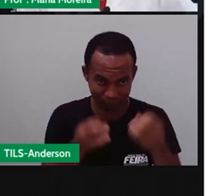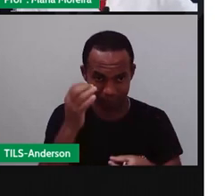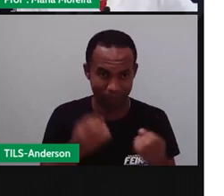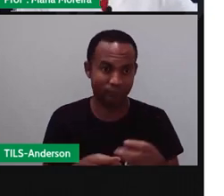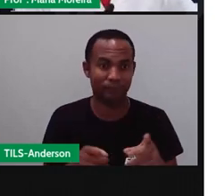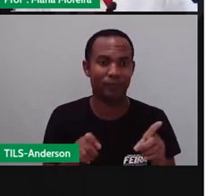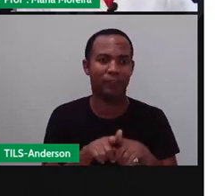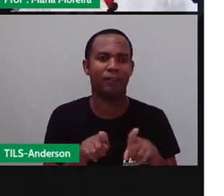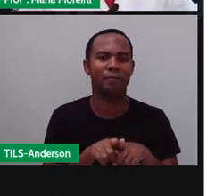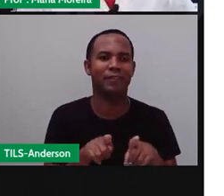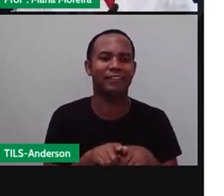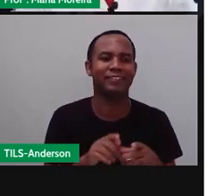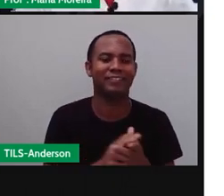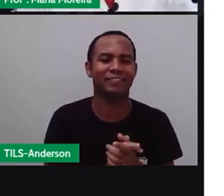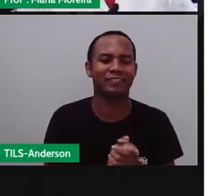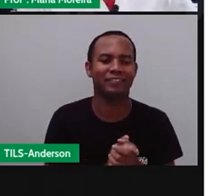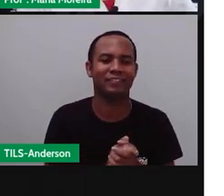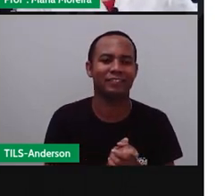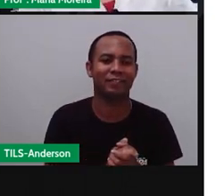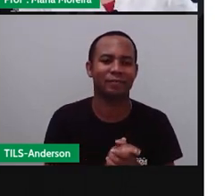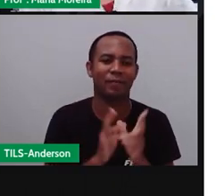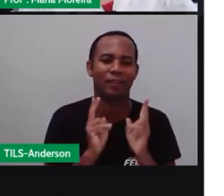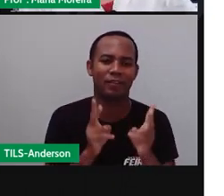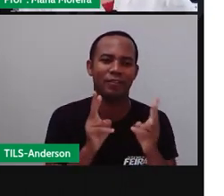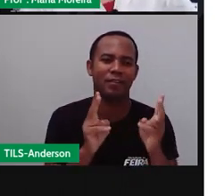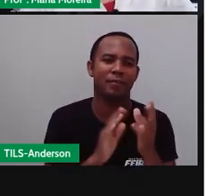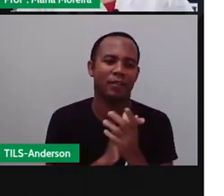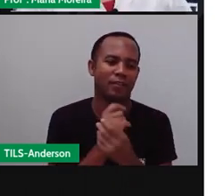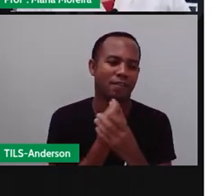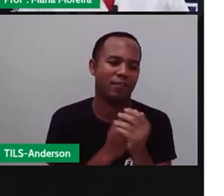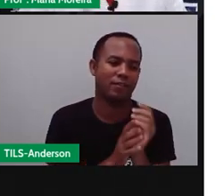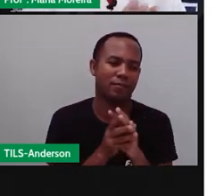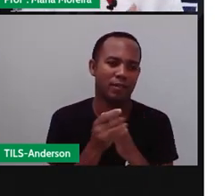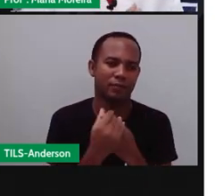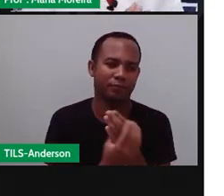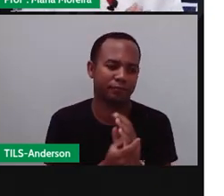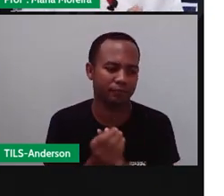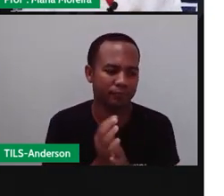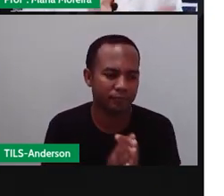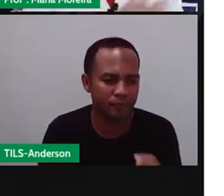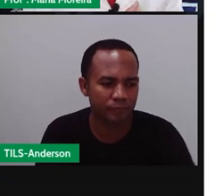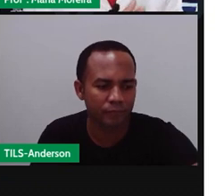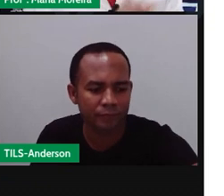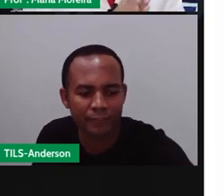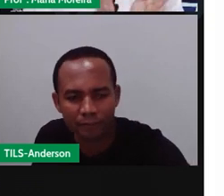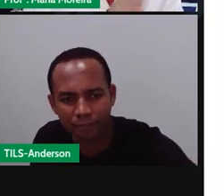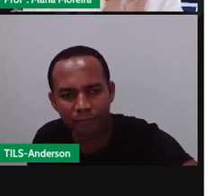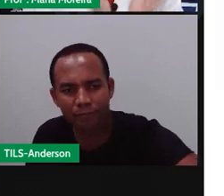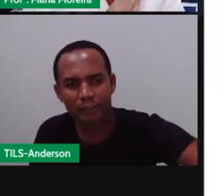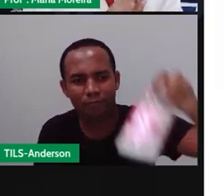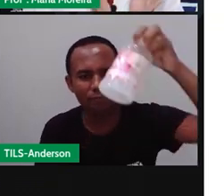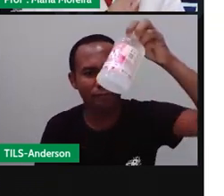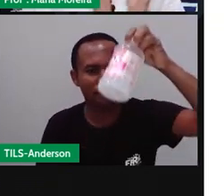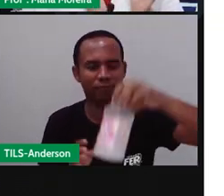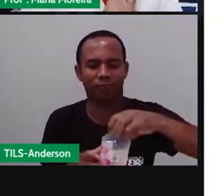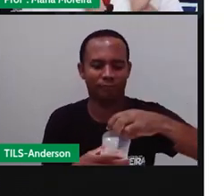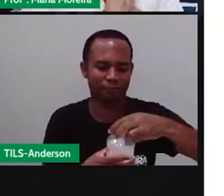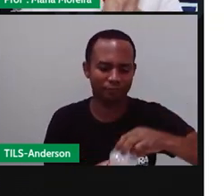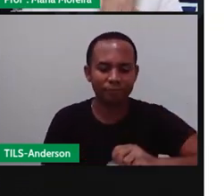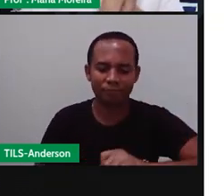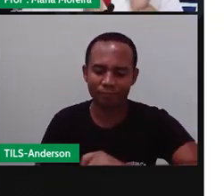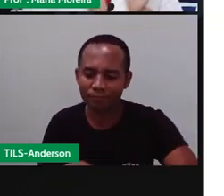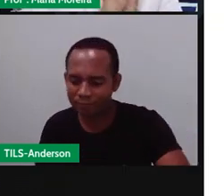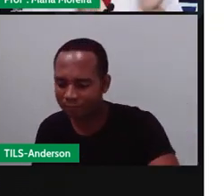regiões, tá? E o quê? Lavem as mãos. Lavem mãos. Lavar uma mão. Lavar outra.